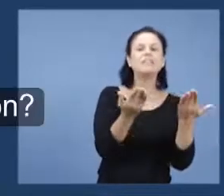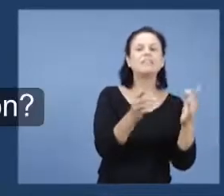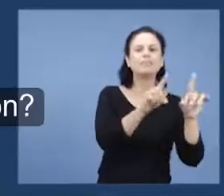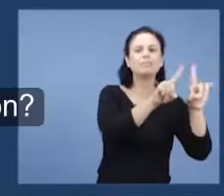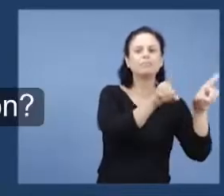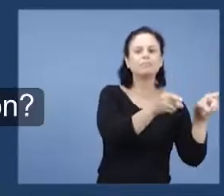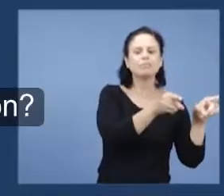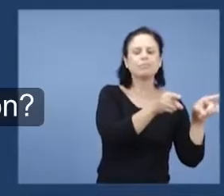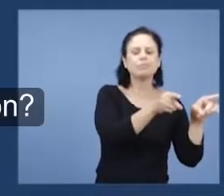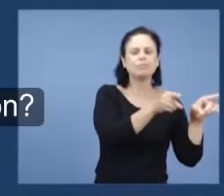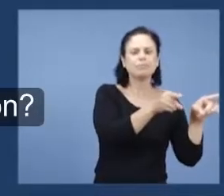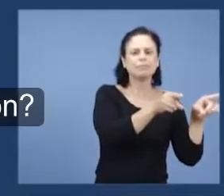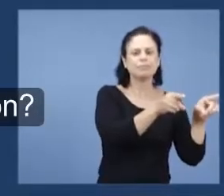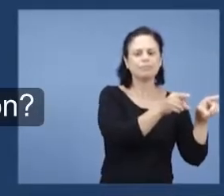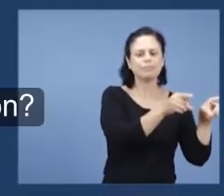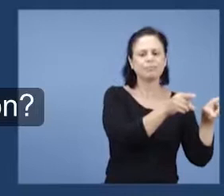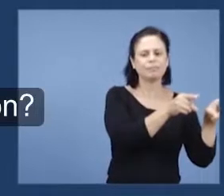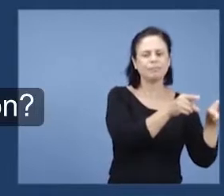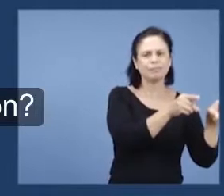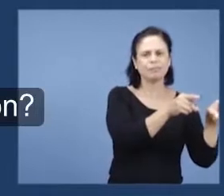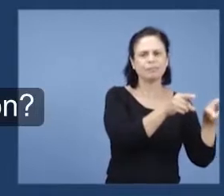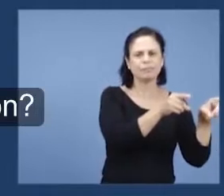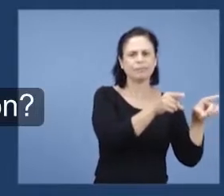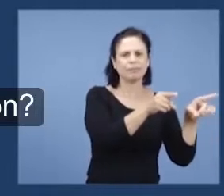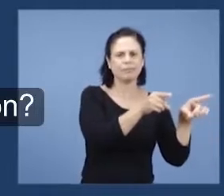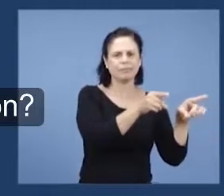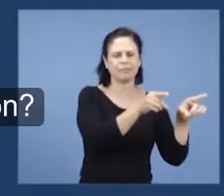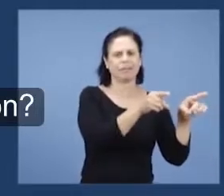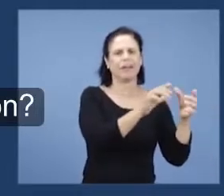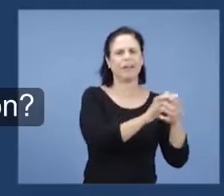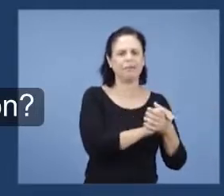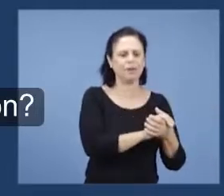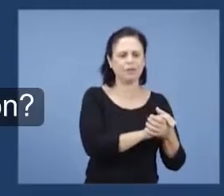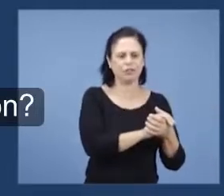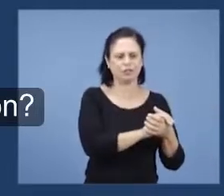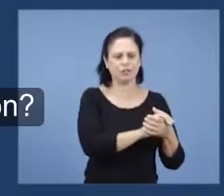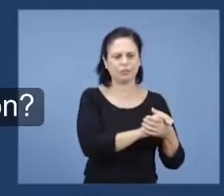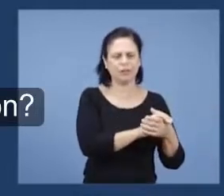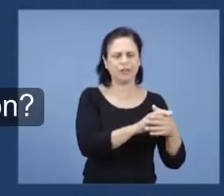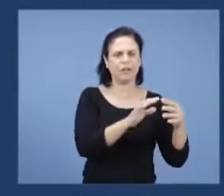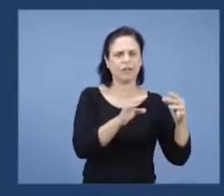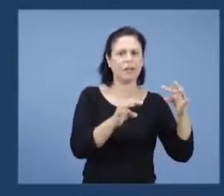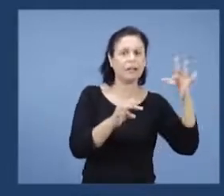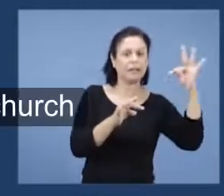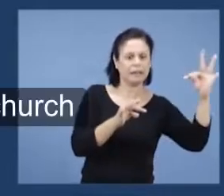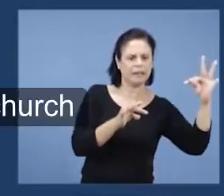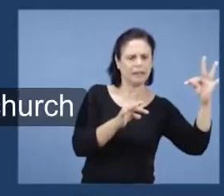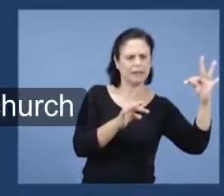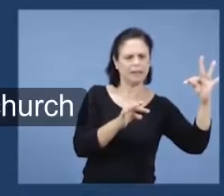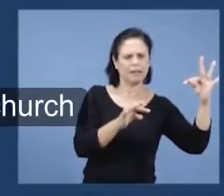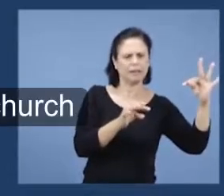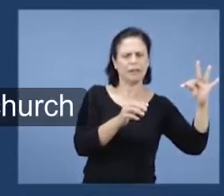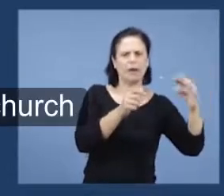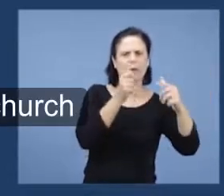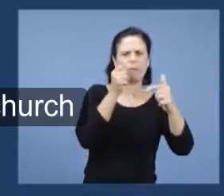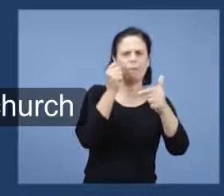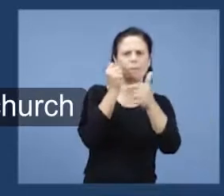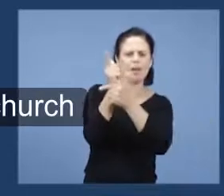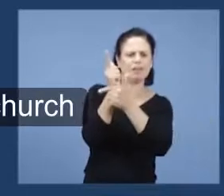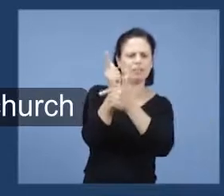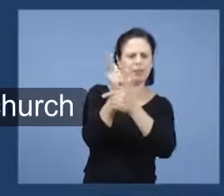Pobreza, testemunho. Blasfêmia, doutrina. Prisão, testemunho.